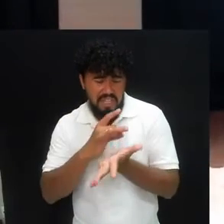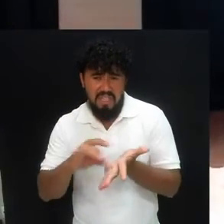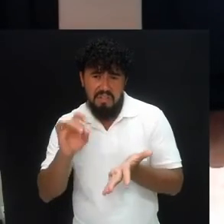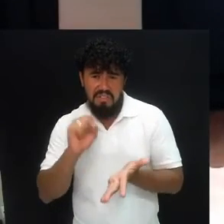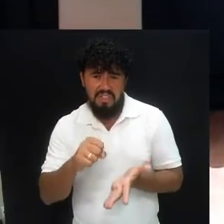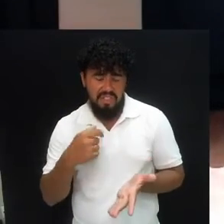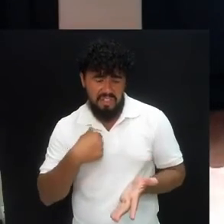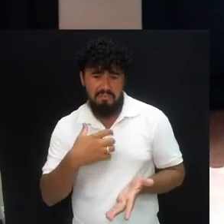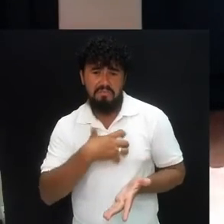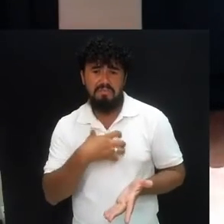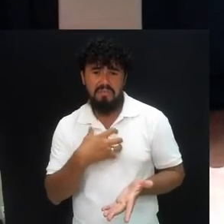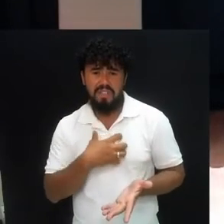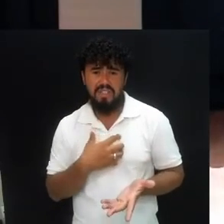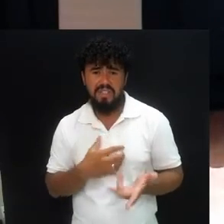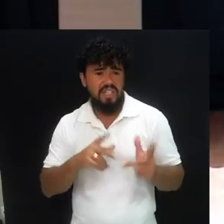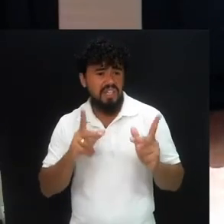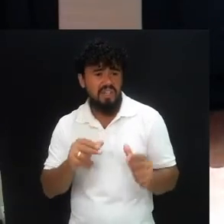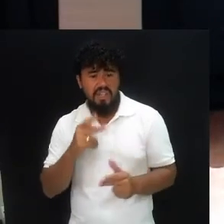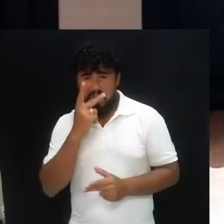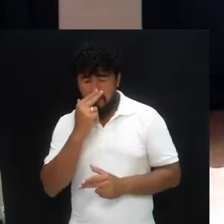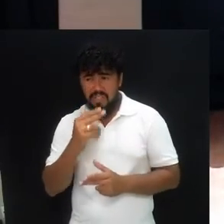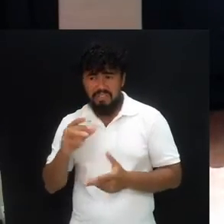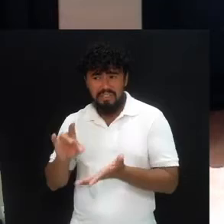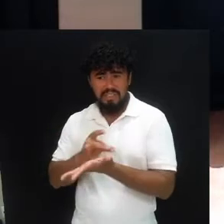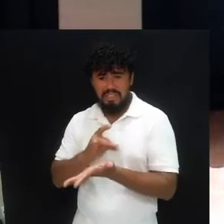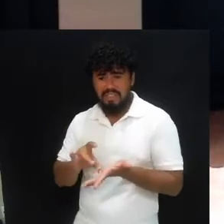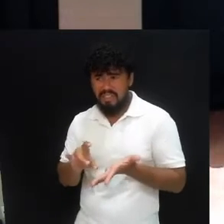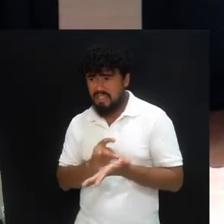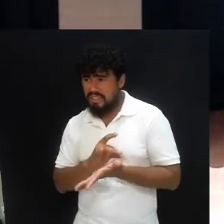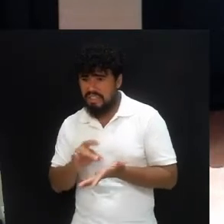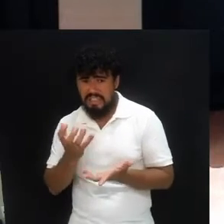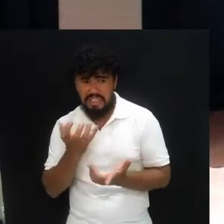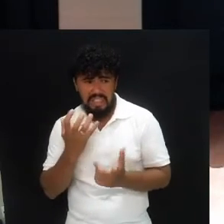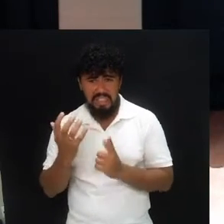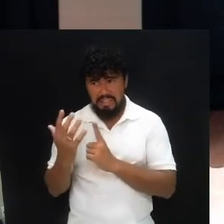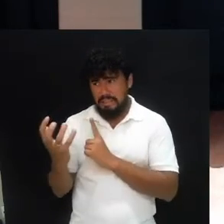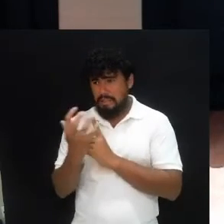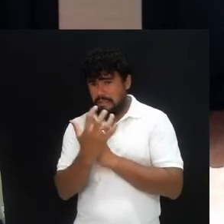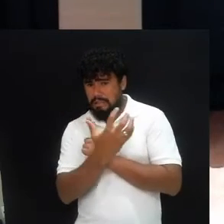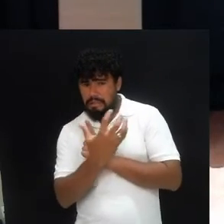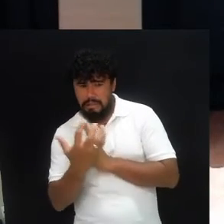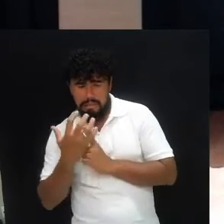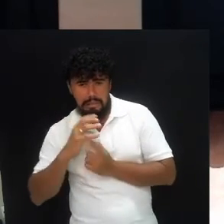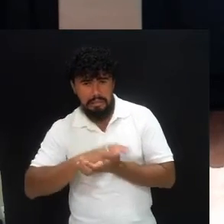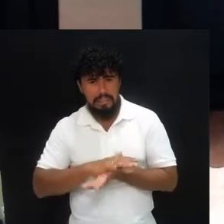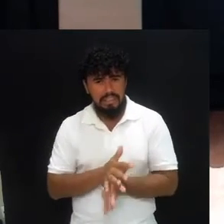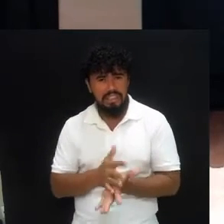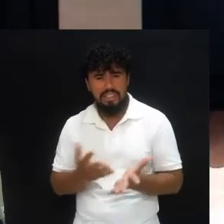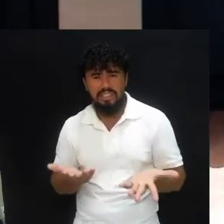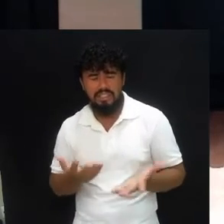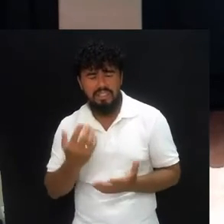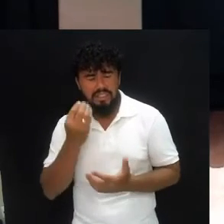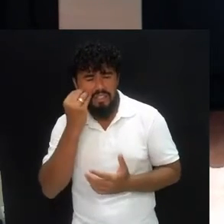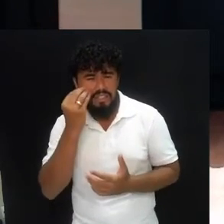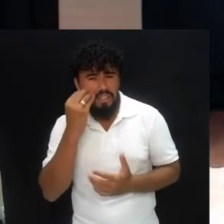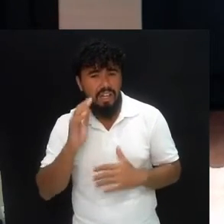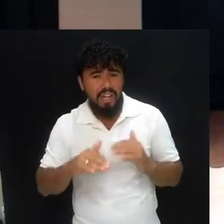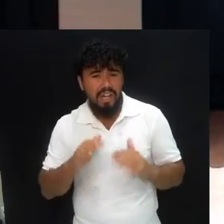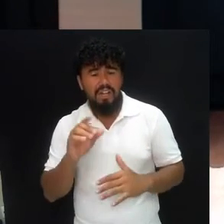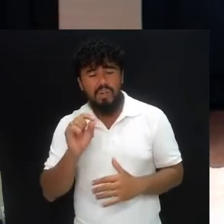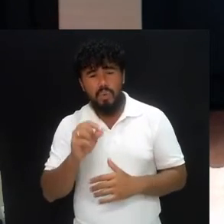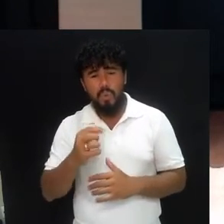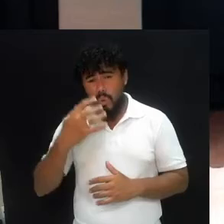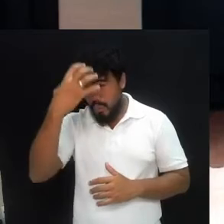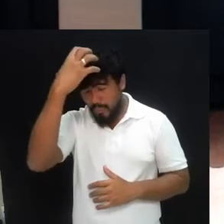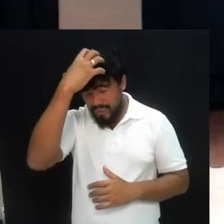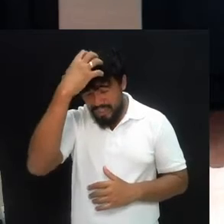que eu me sinto. É como se os leões estivessem, sabe, de todo jeito, querendo não pegar. E sabe que o rei Dário, ele